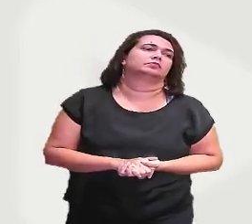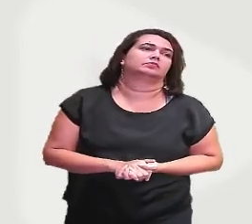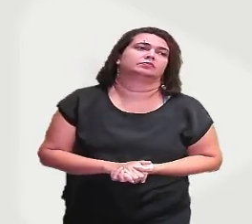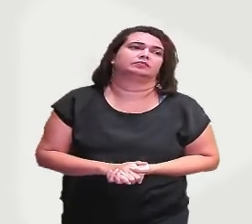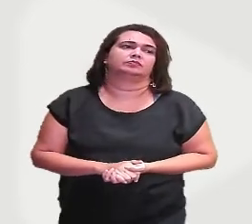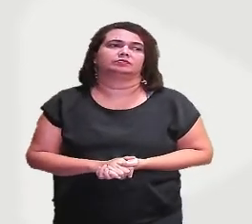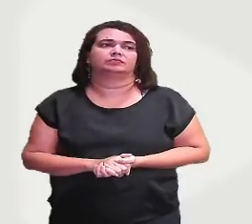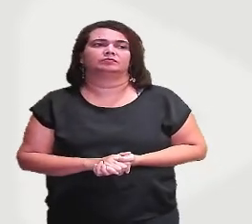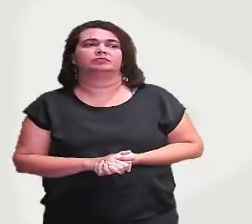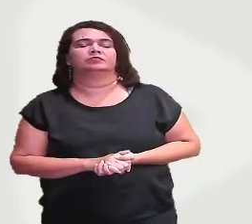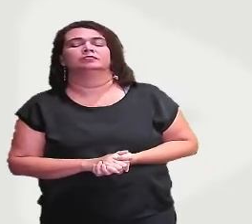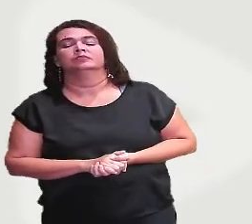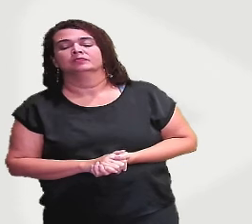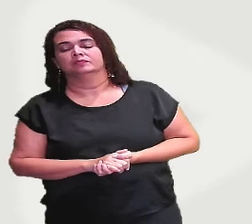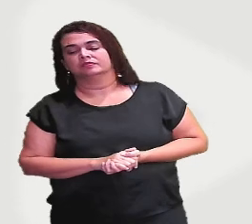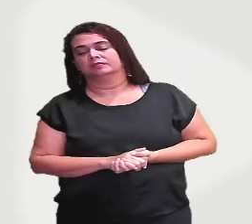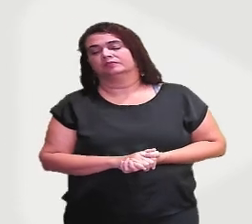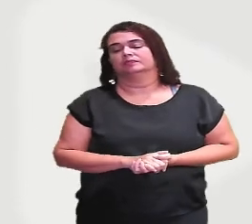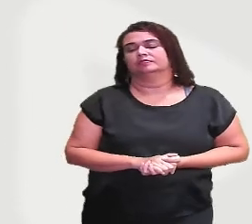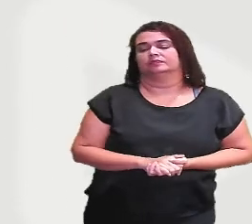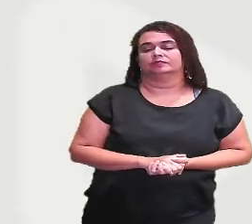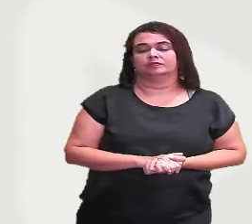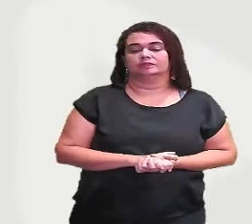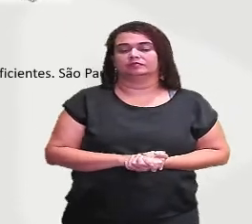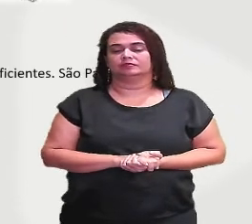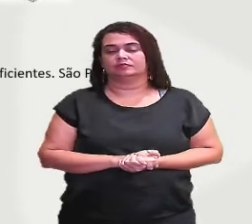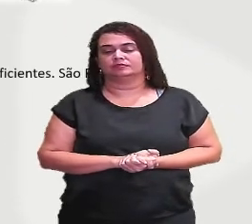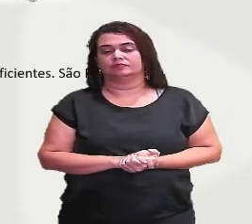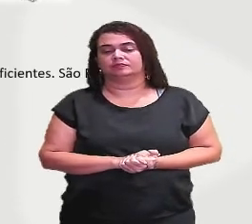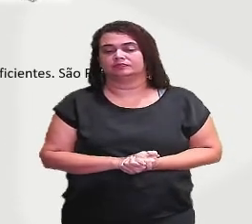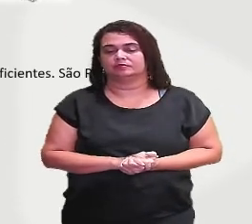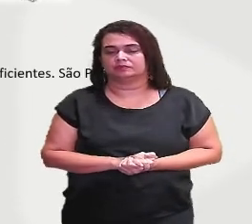caso, salvos aí vai ser um adjetivo.